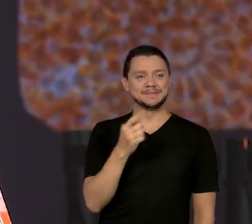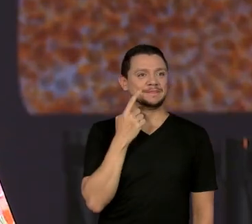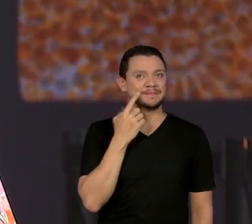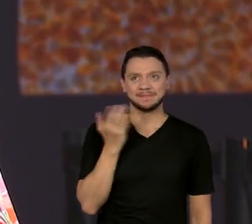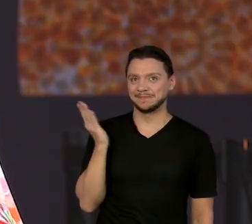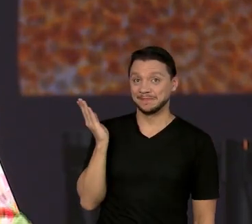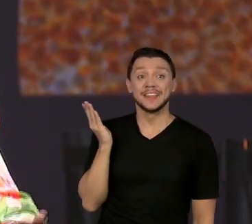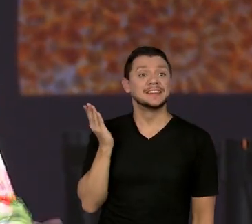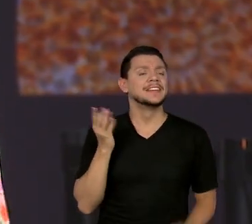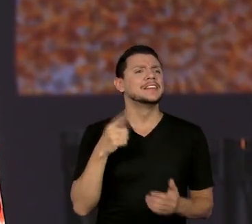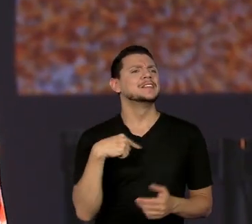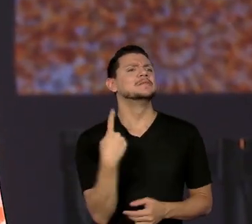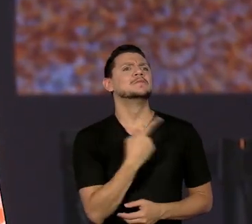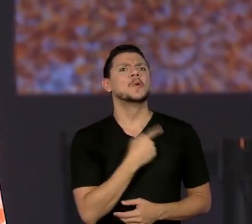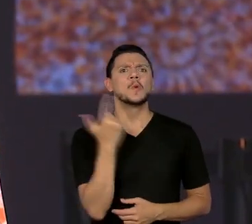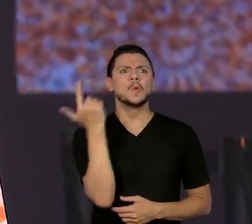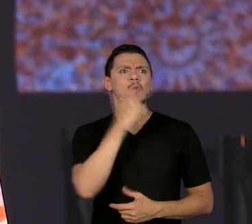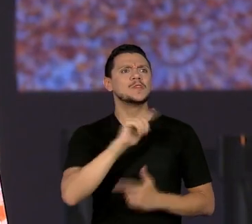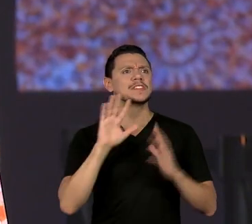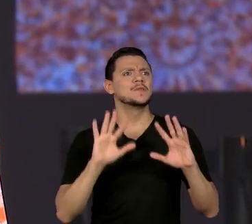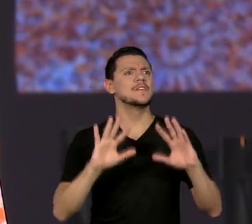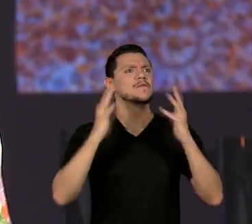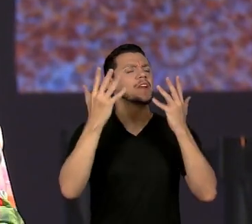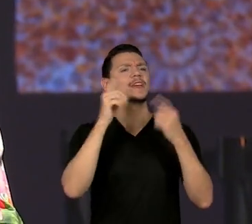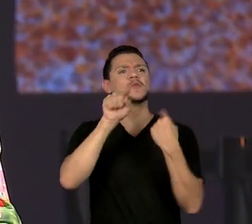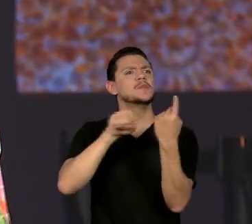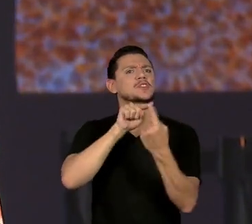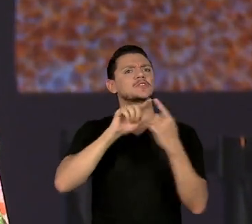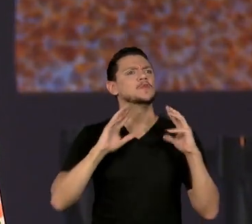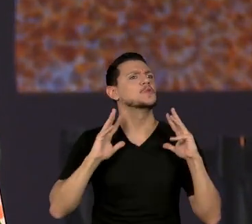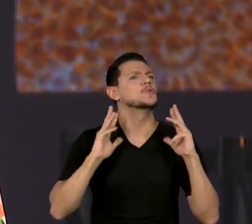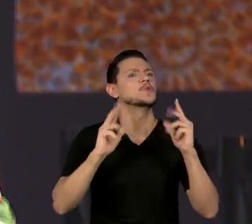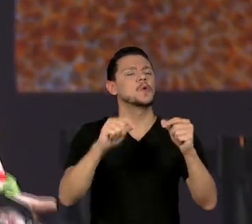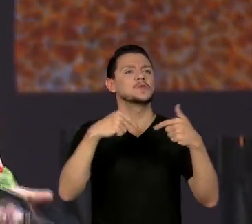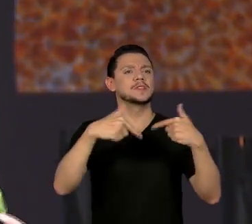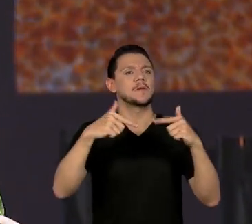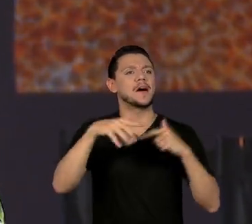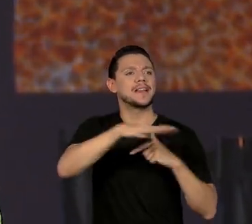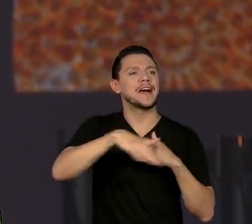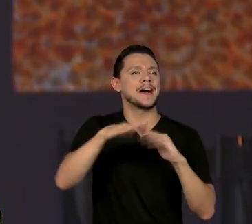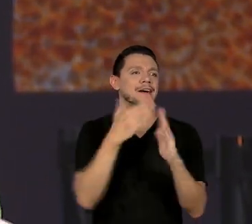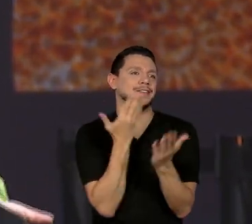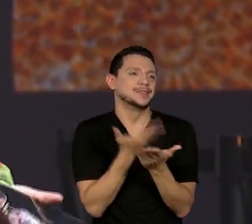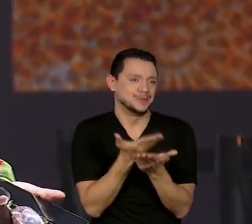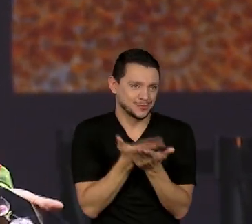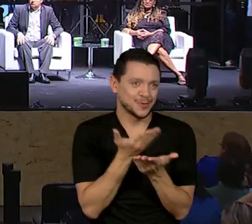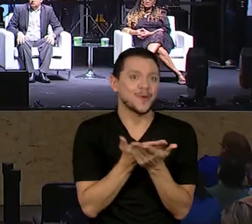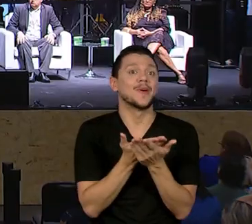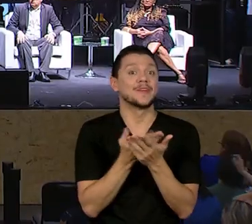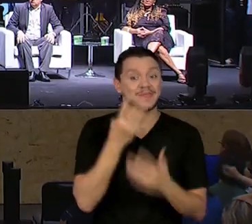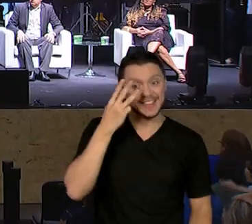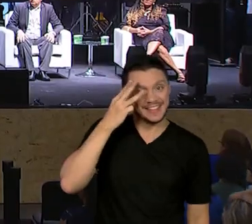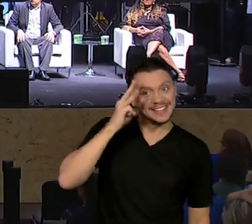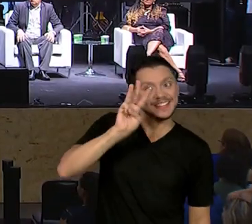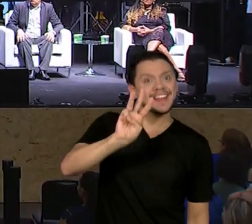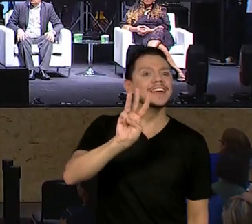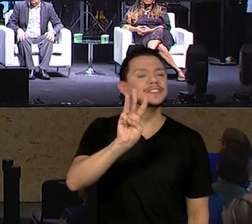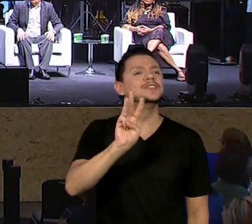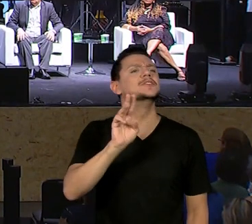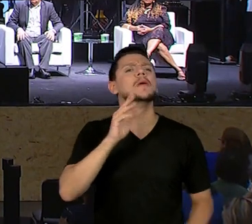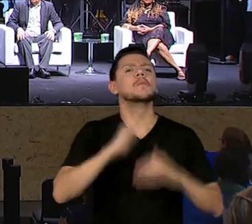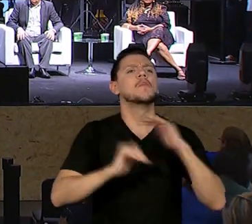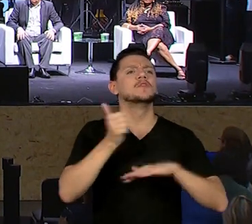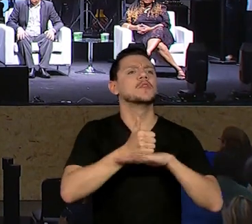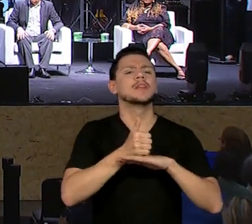um evento para todos os educadores. Nesses três dias estavam aqui profissionais da